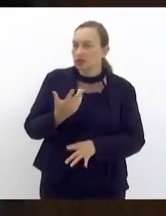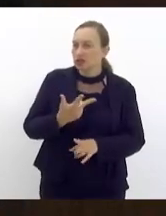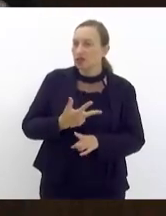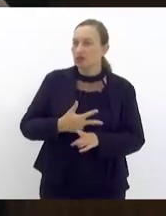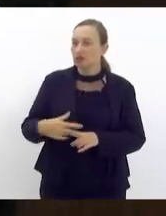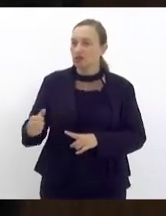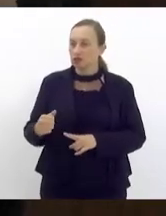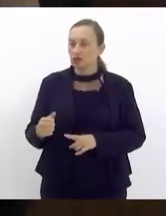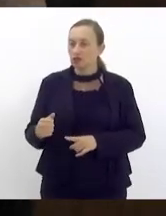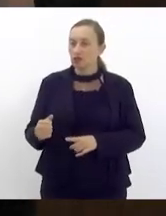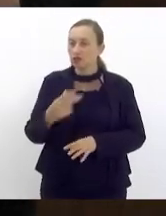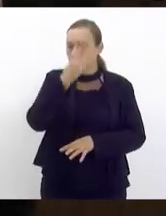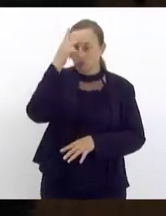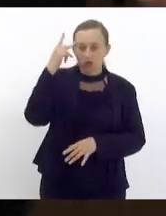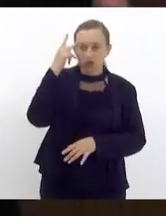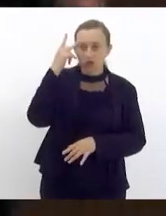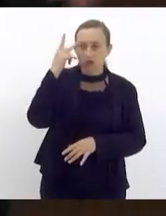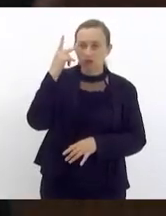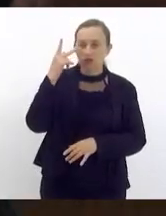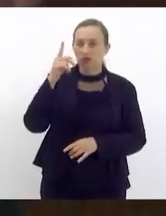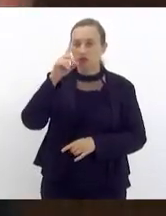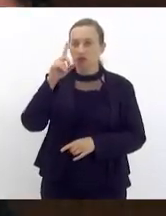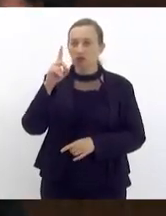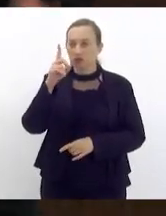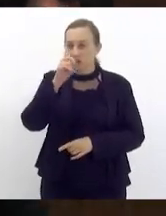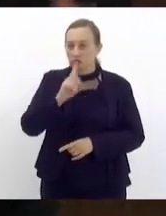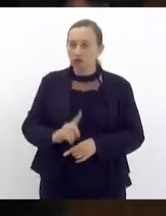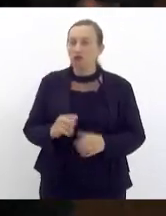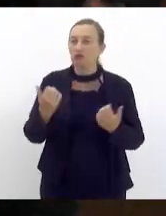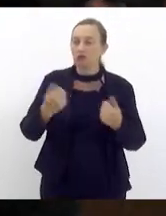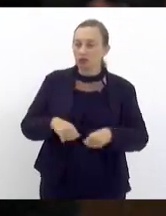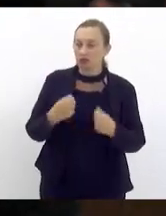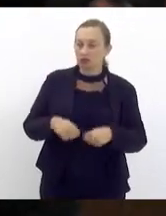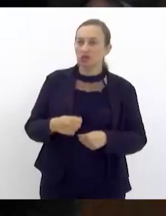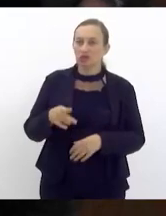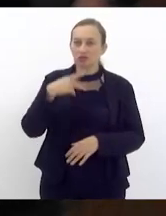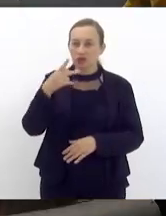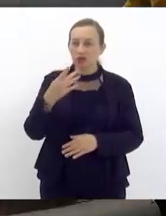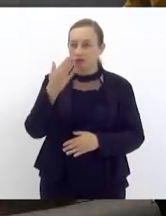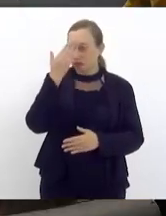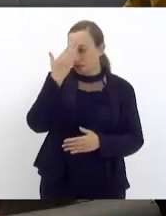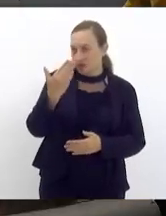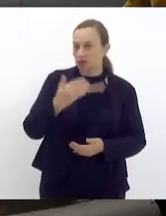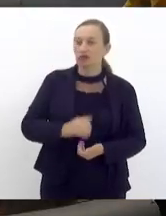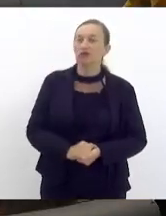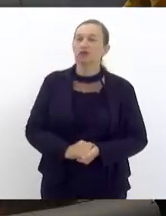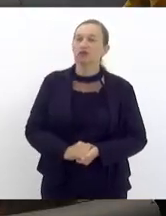das pessoas deficientes que precisam disto tenho dito muito obrigado presidente